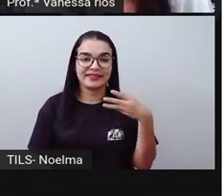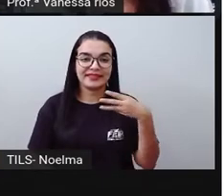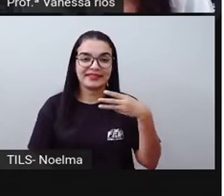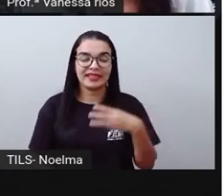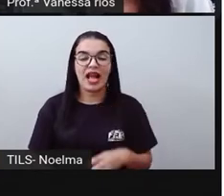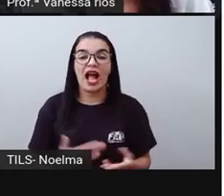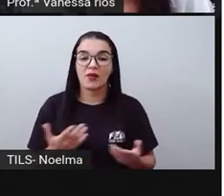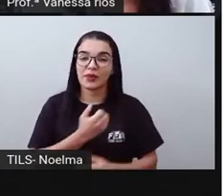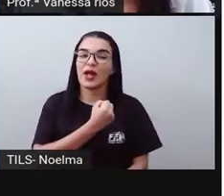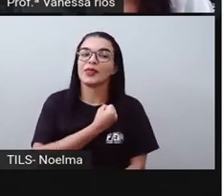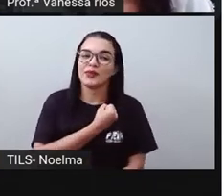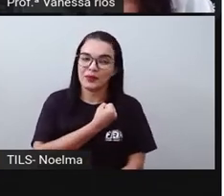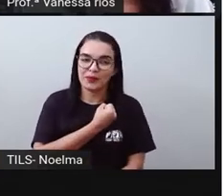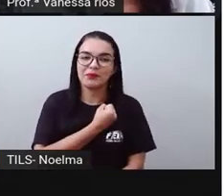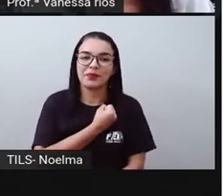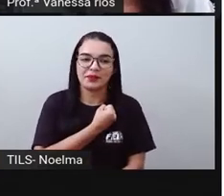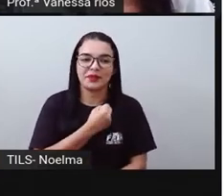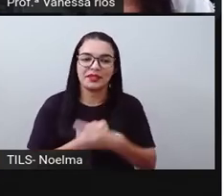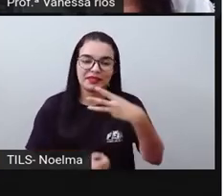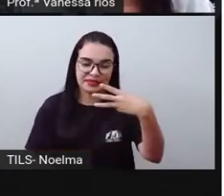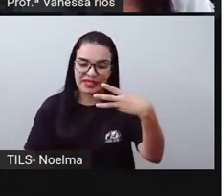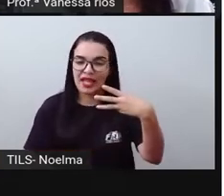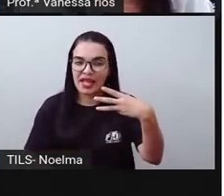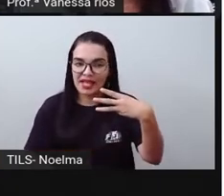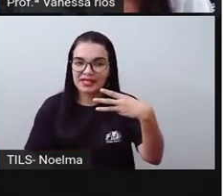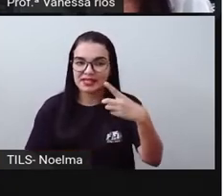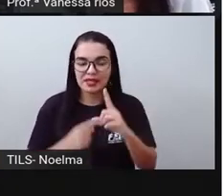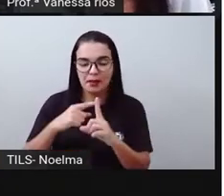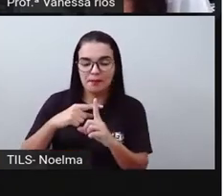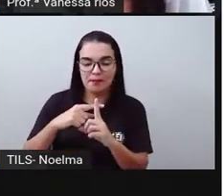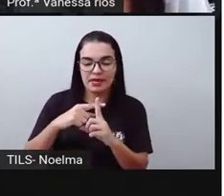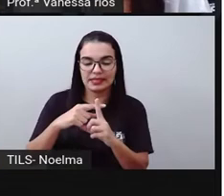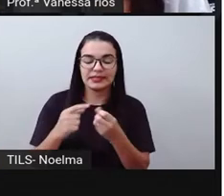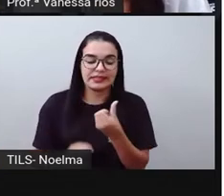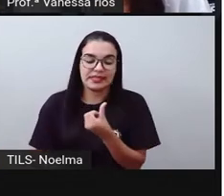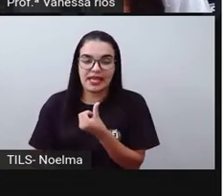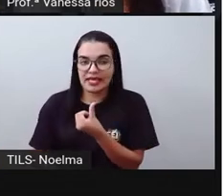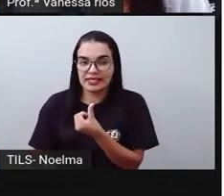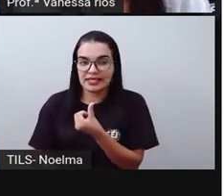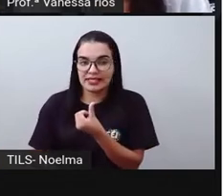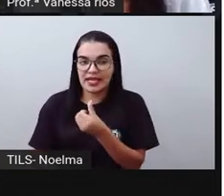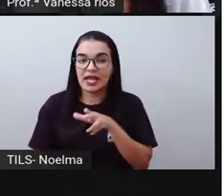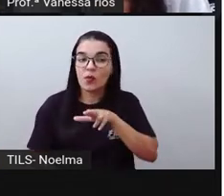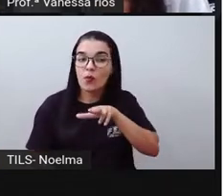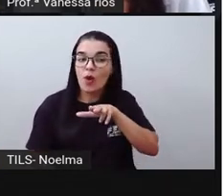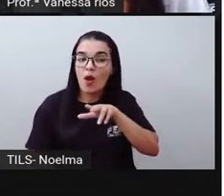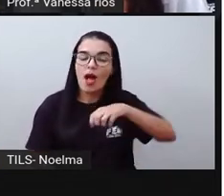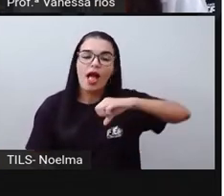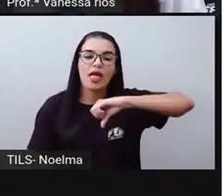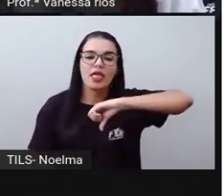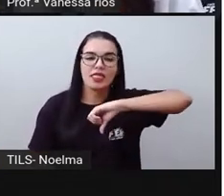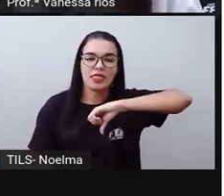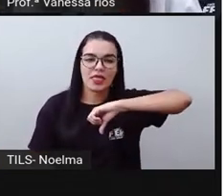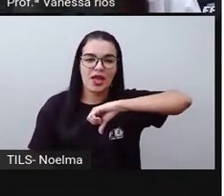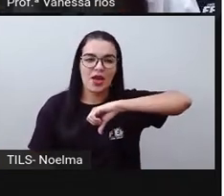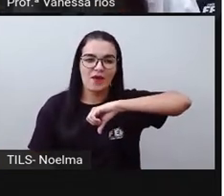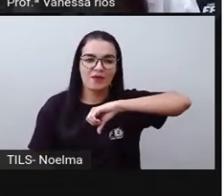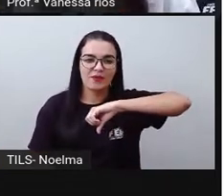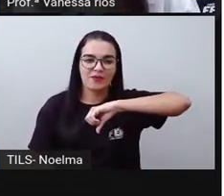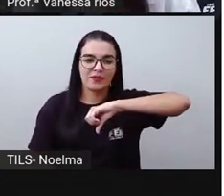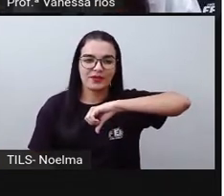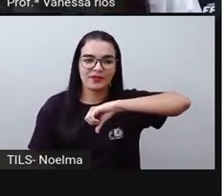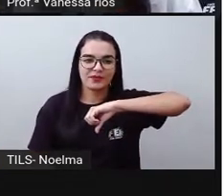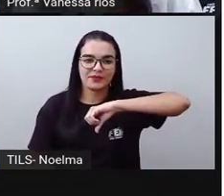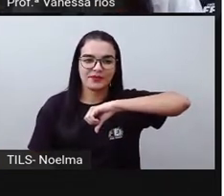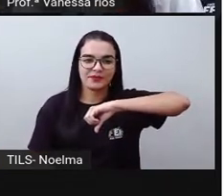observa, ó. Três mais seis igual a nove.